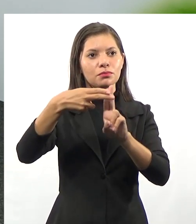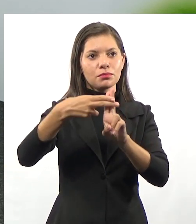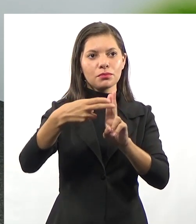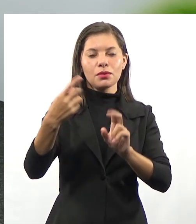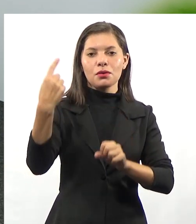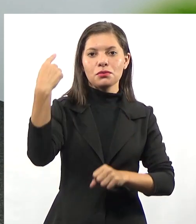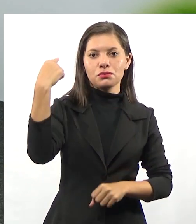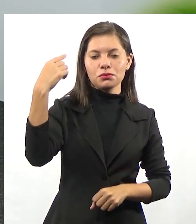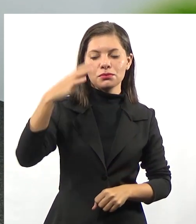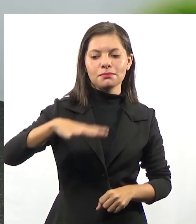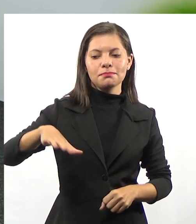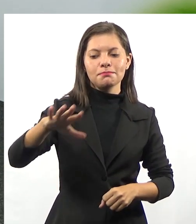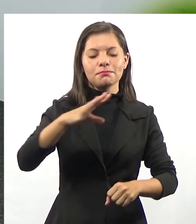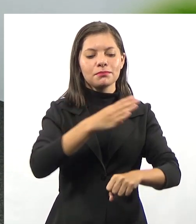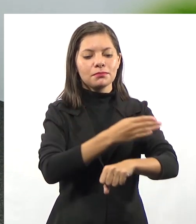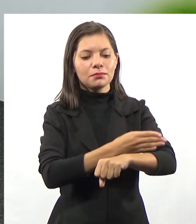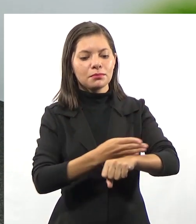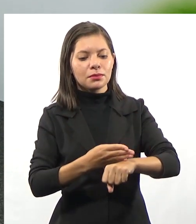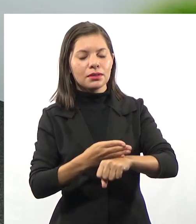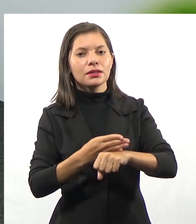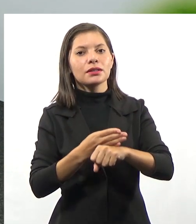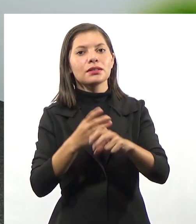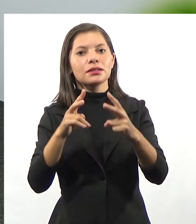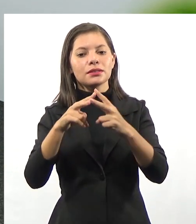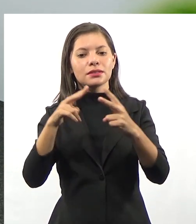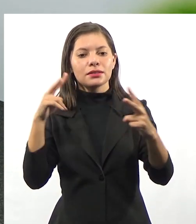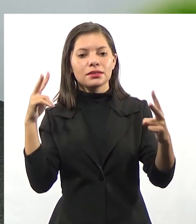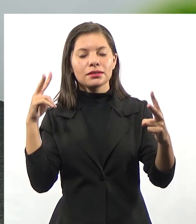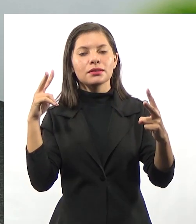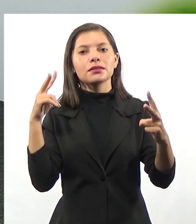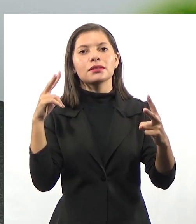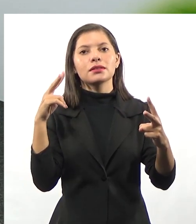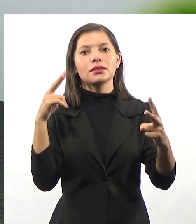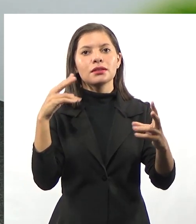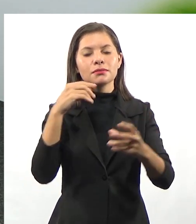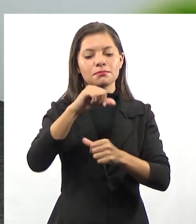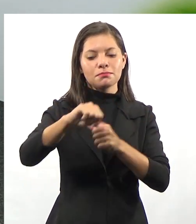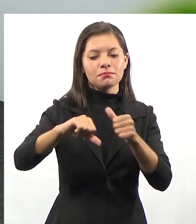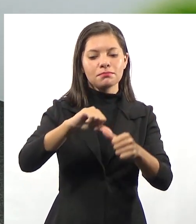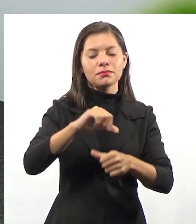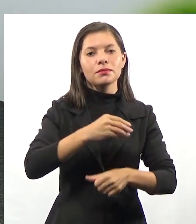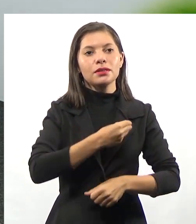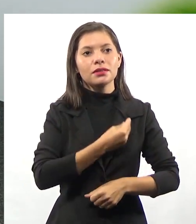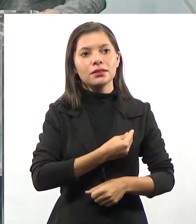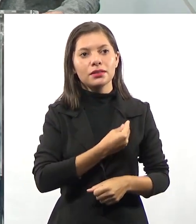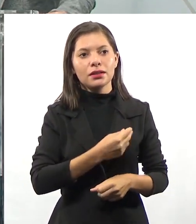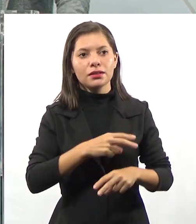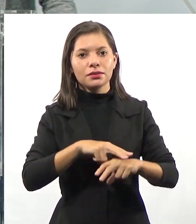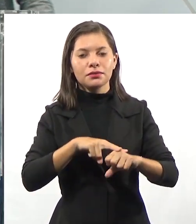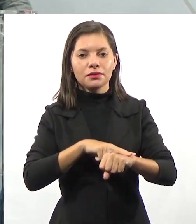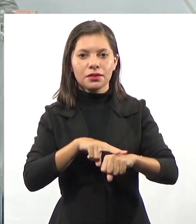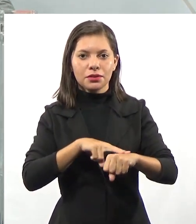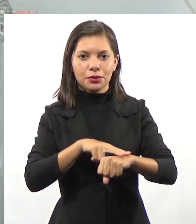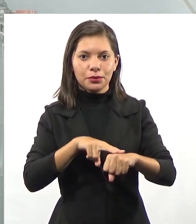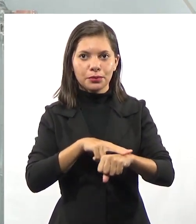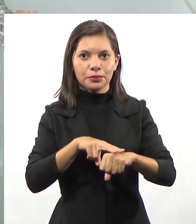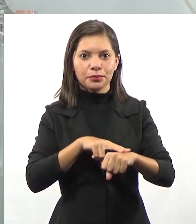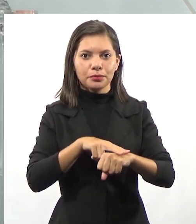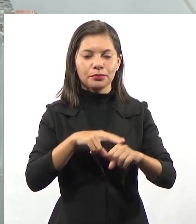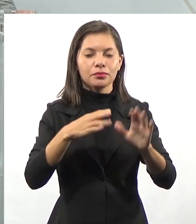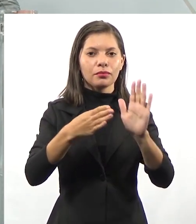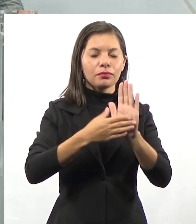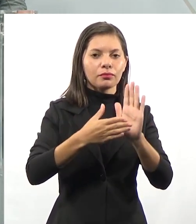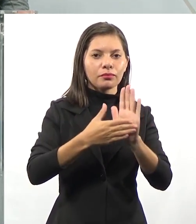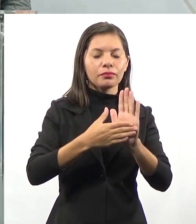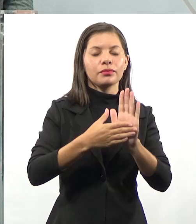e os dizeres EAD mudando realidades em verde. Então como proposta e desafio para cada webaula